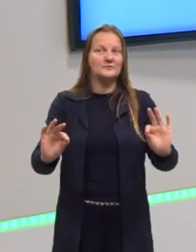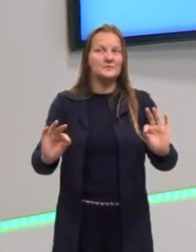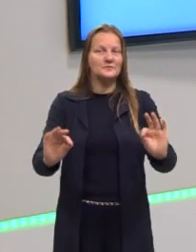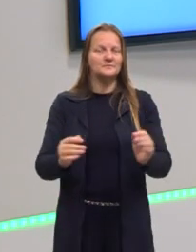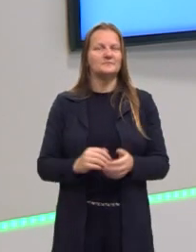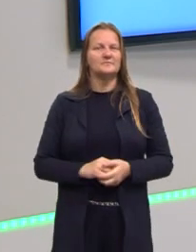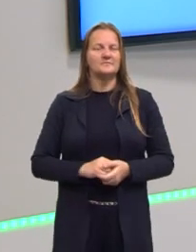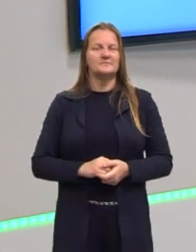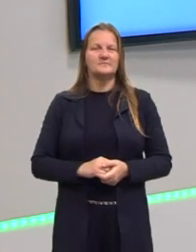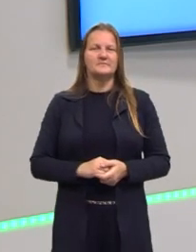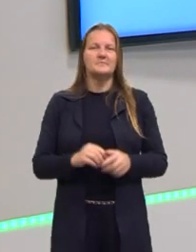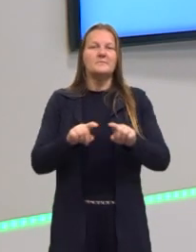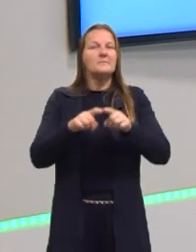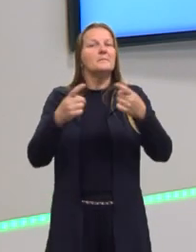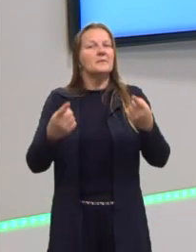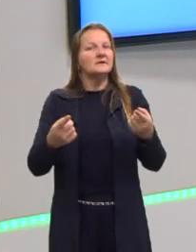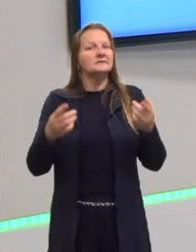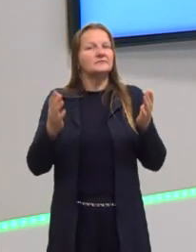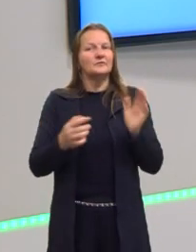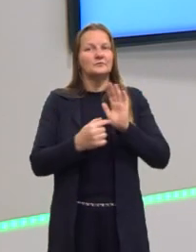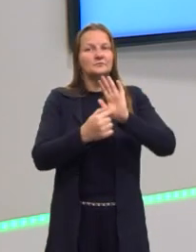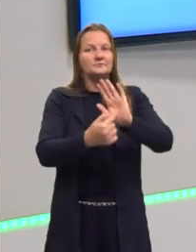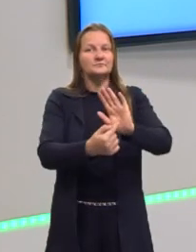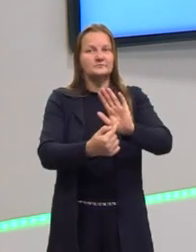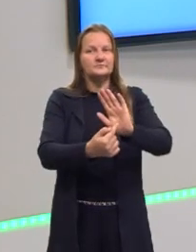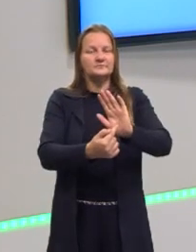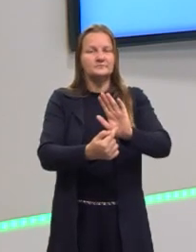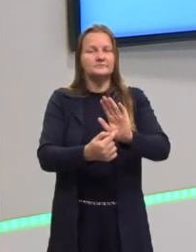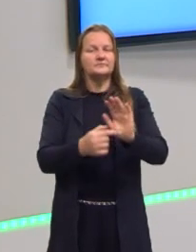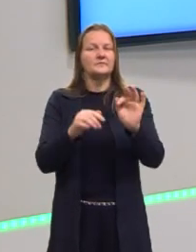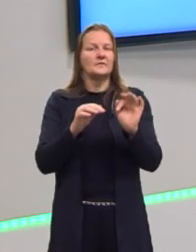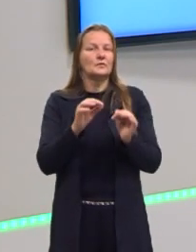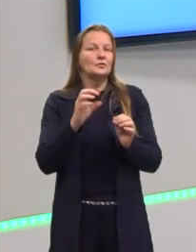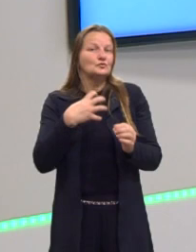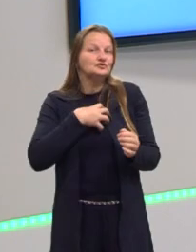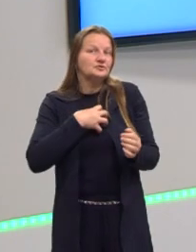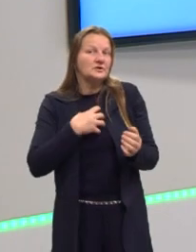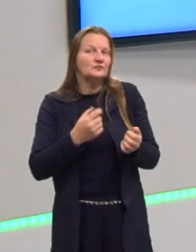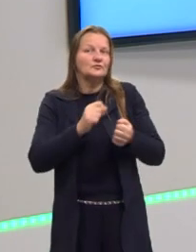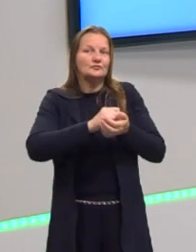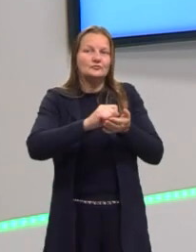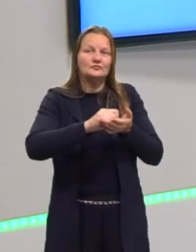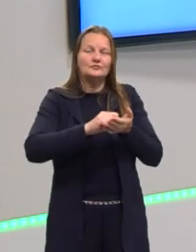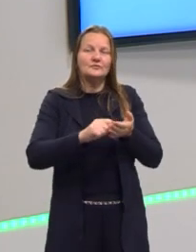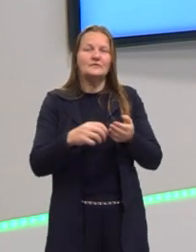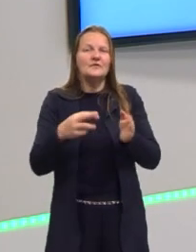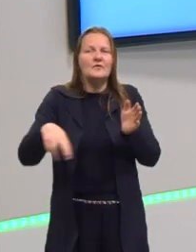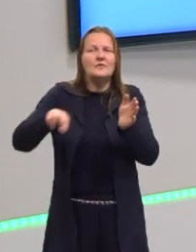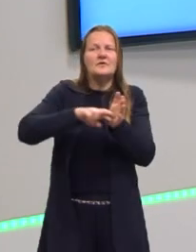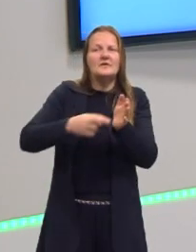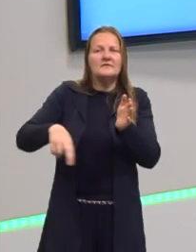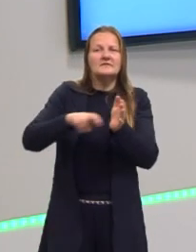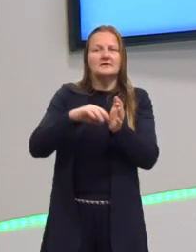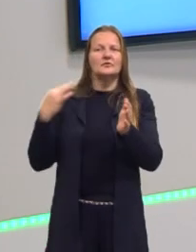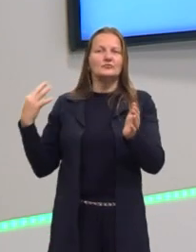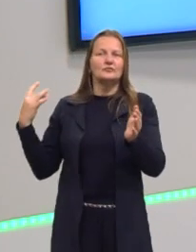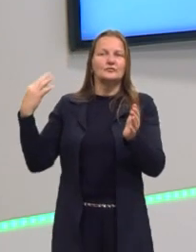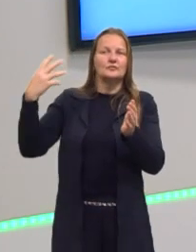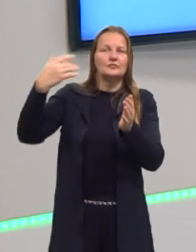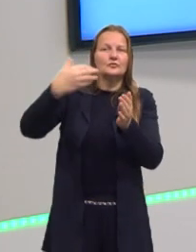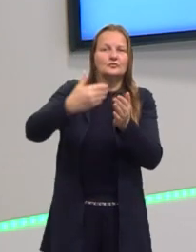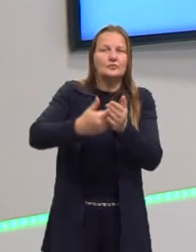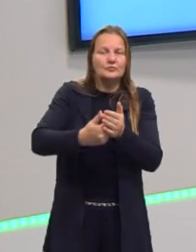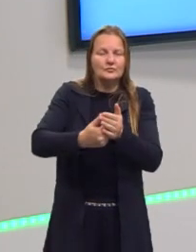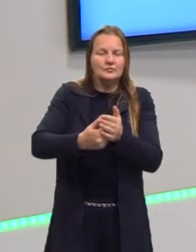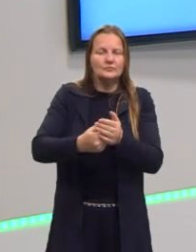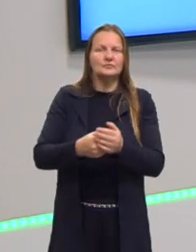curto. Mas, aqui hoje, eu vou apresentar para vocês uma forma onde nós vamos dar uma boa revisada em tudo o que nós vimos da equação